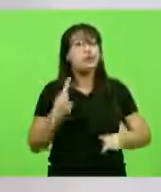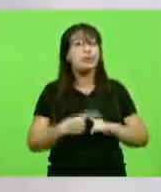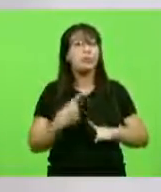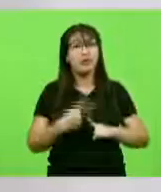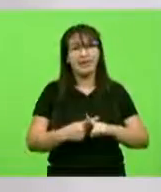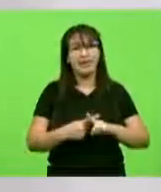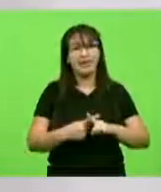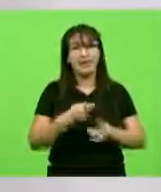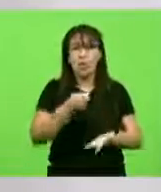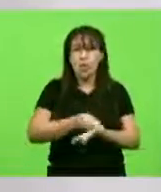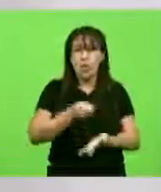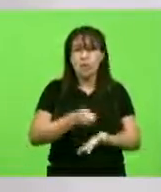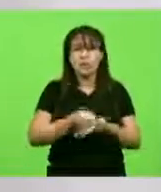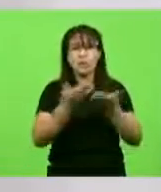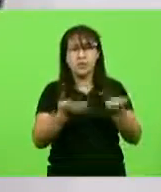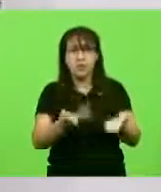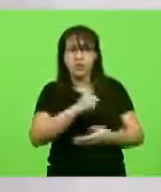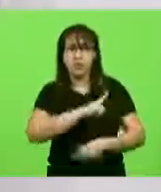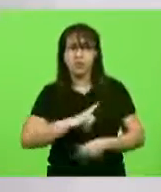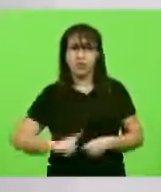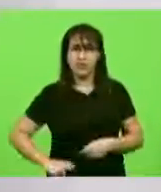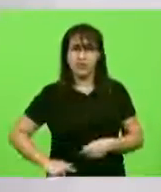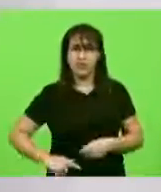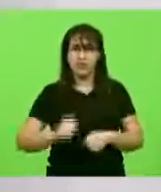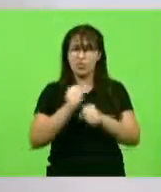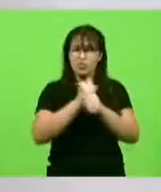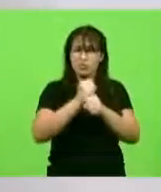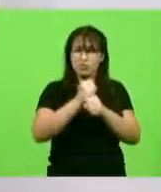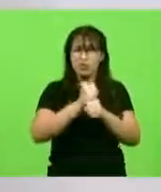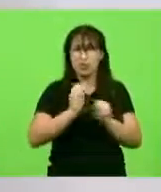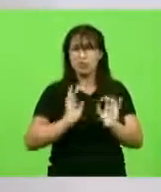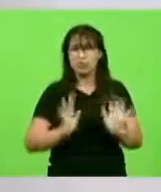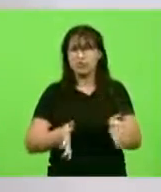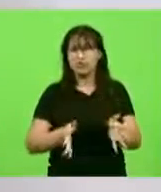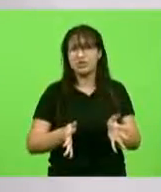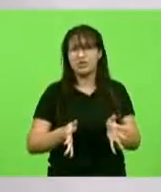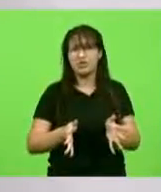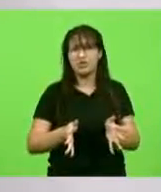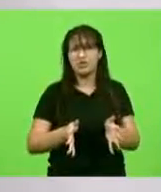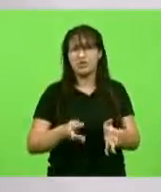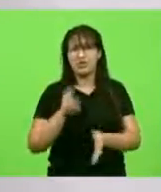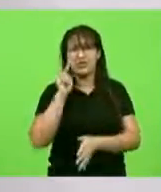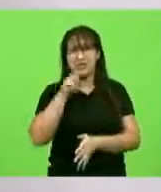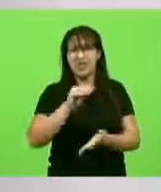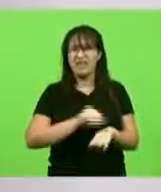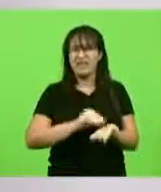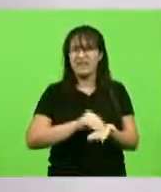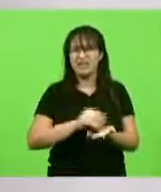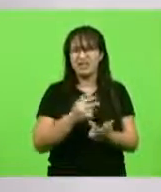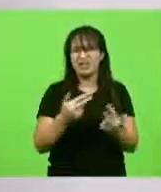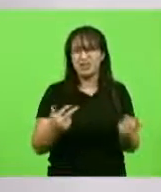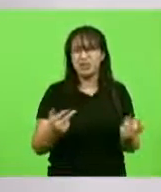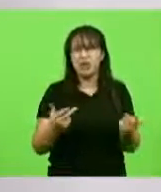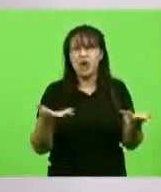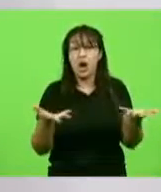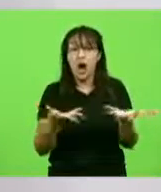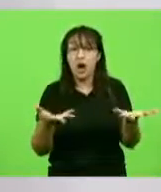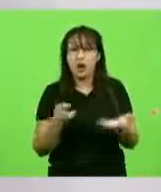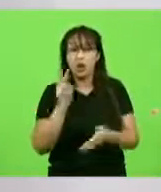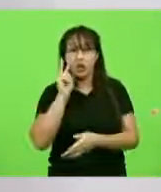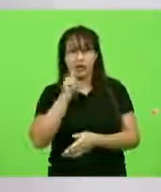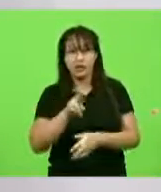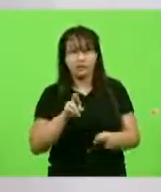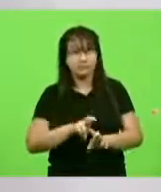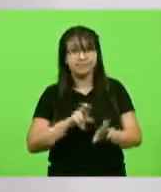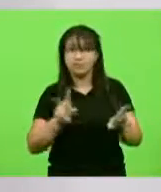cobrando do governo federal que há décadas, não é esse governo, quando falamos em governo federal, vários governos que se